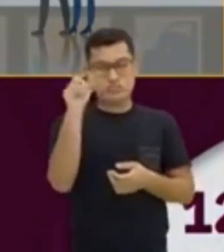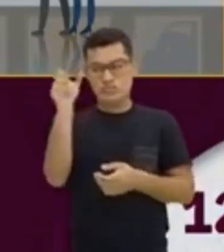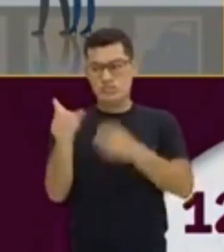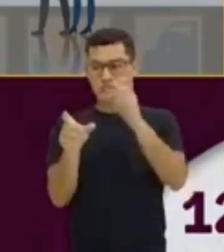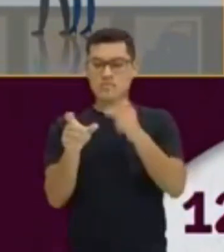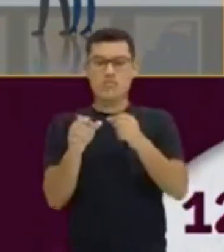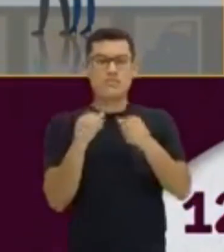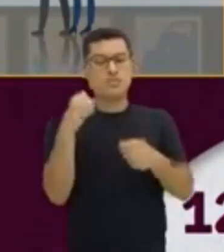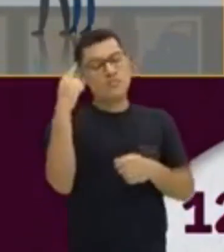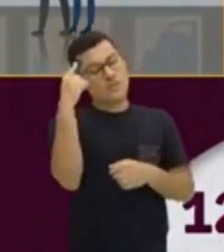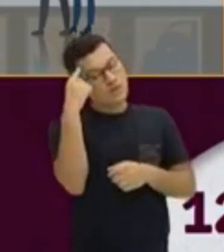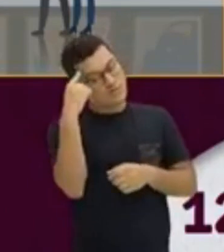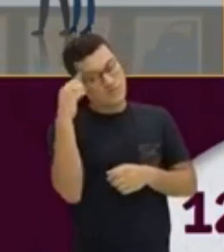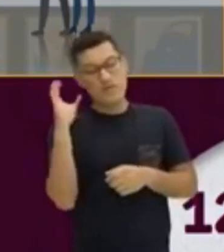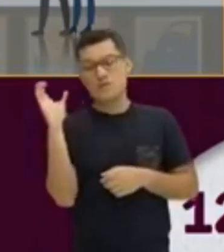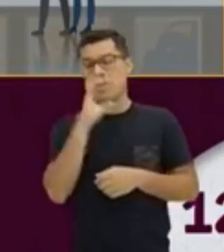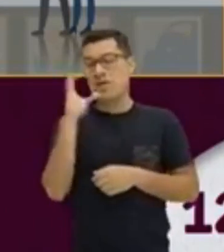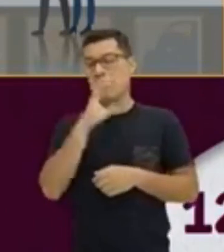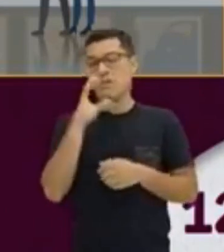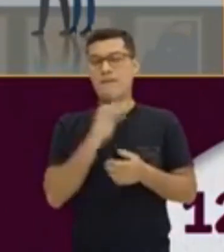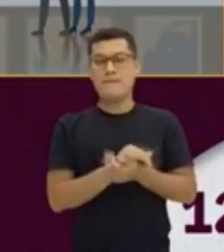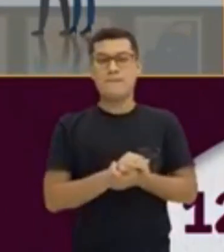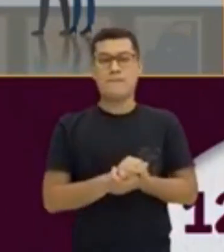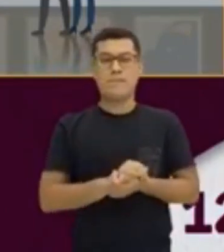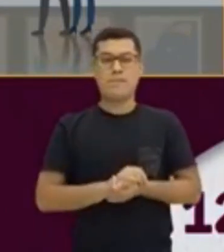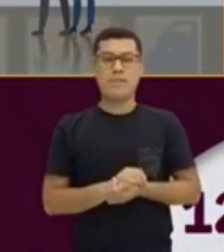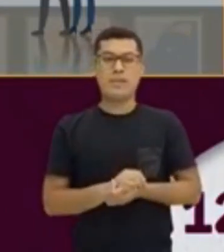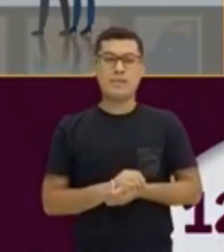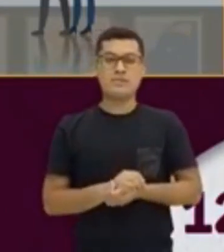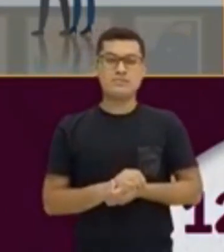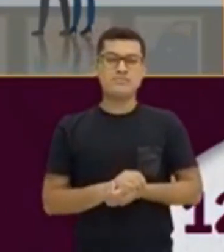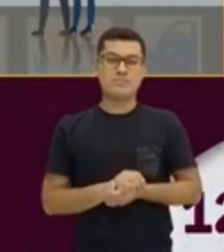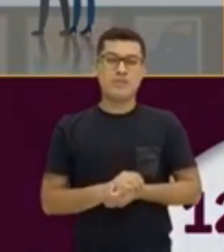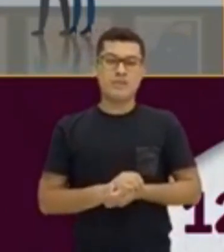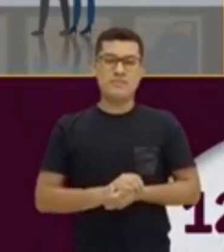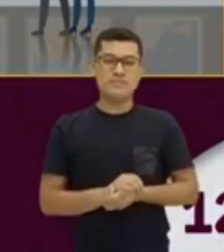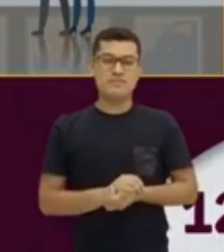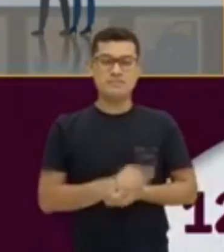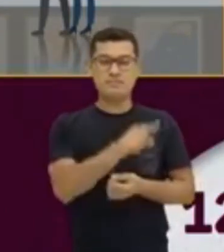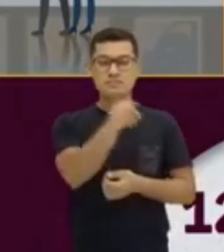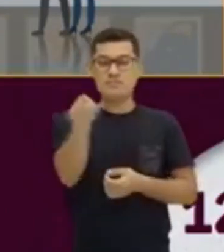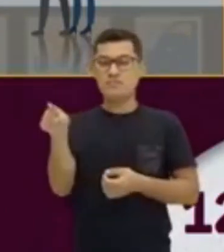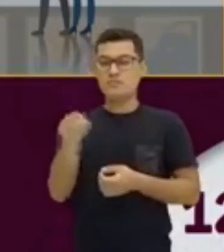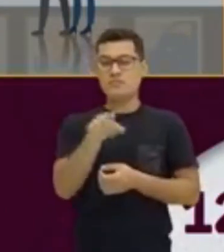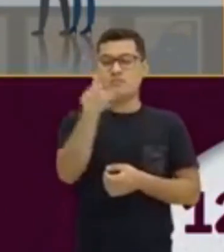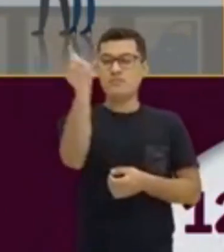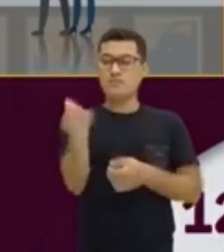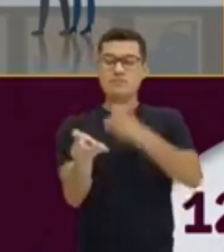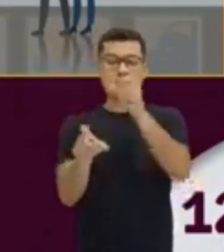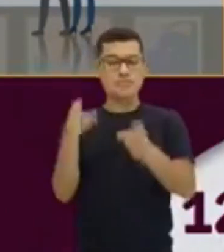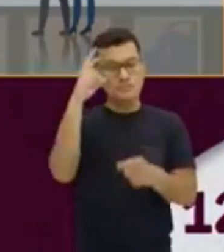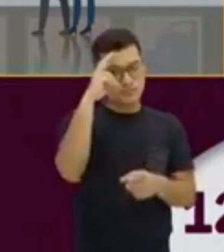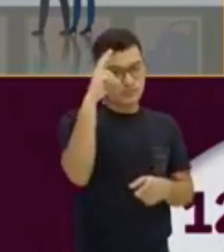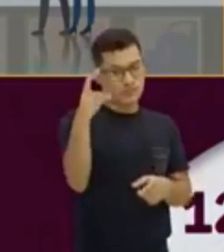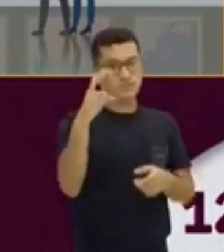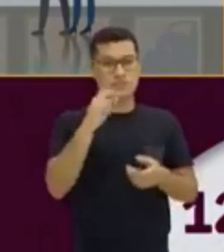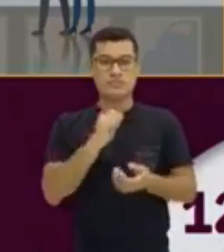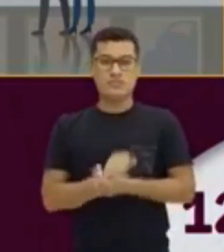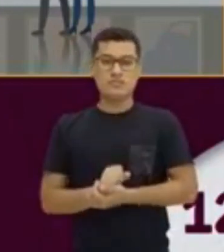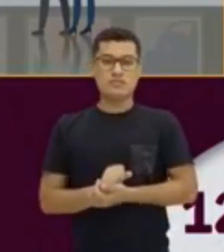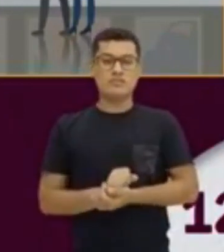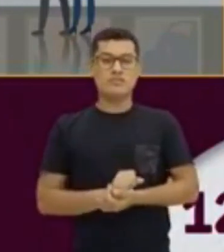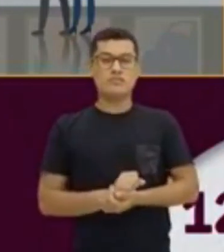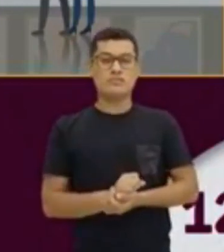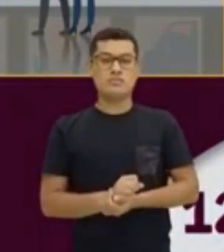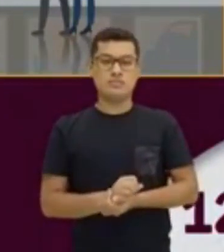que pensar nisso rápido. Plural, artistas. Então, eles são inteligentes. São